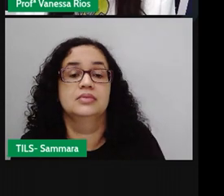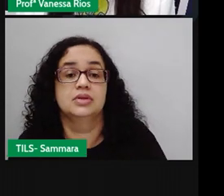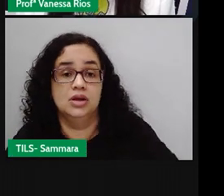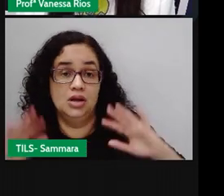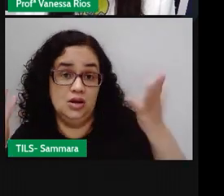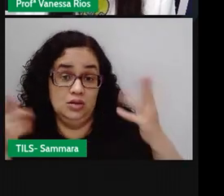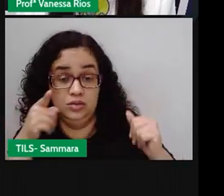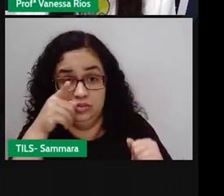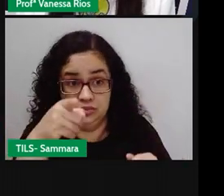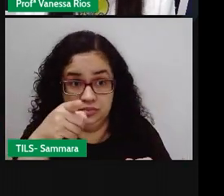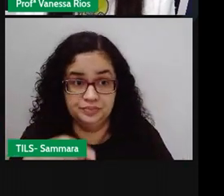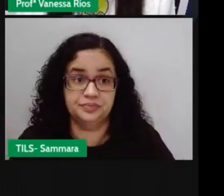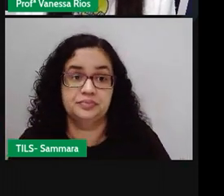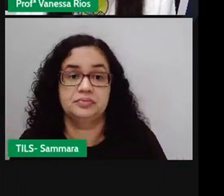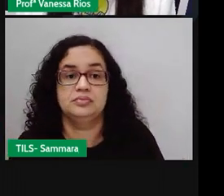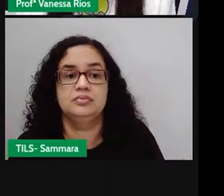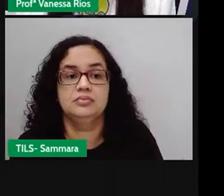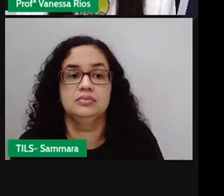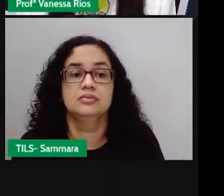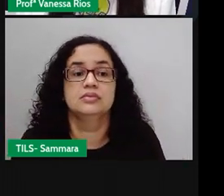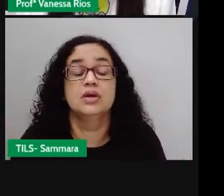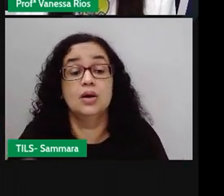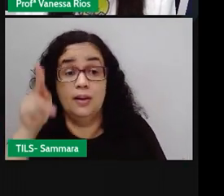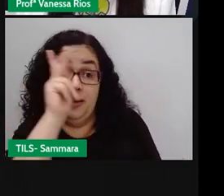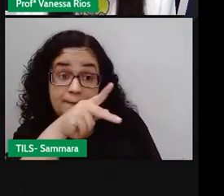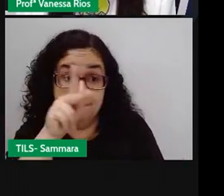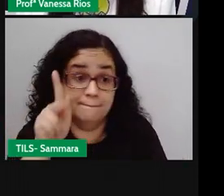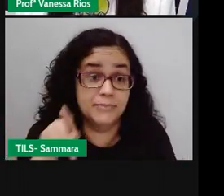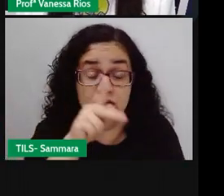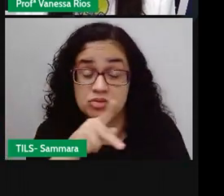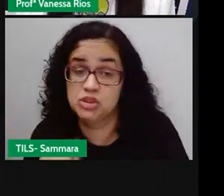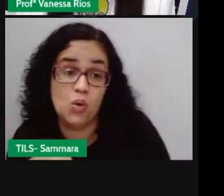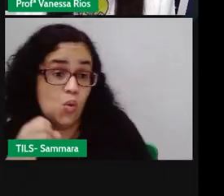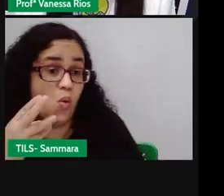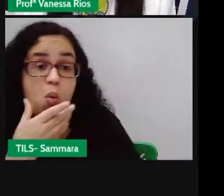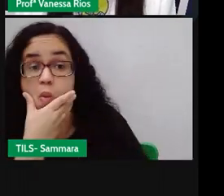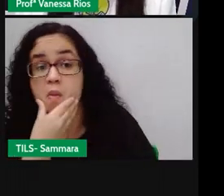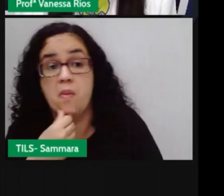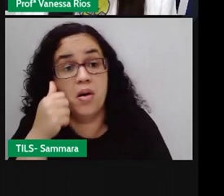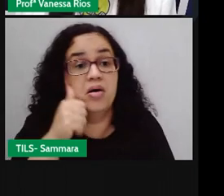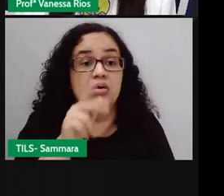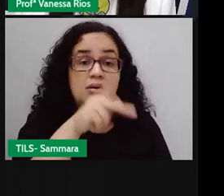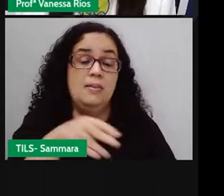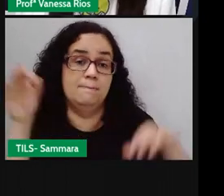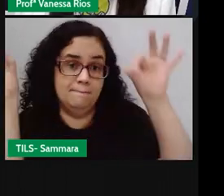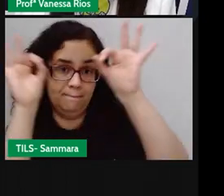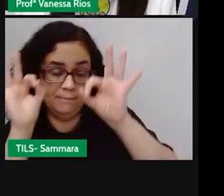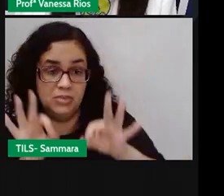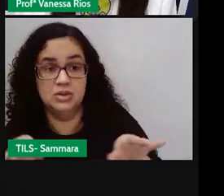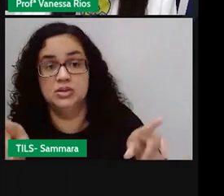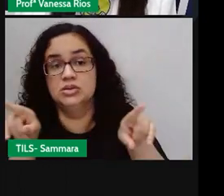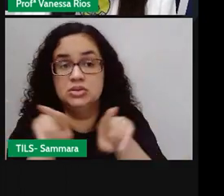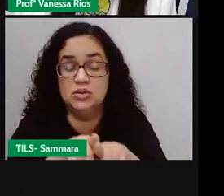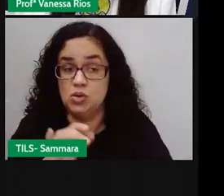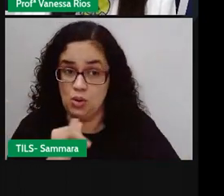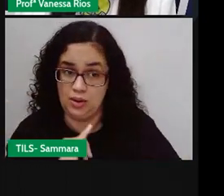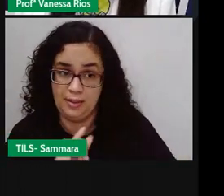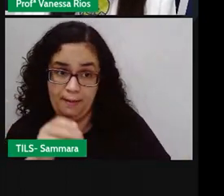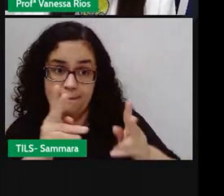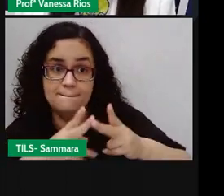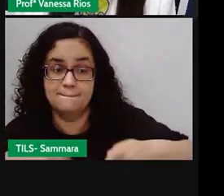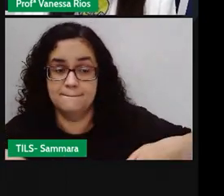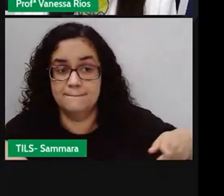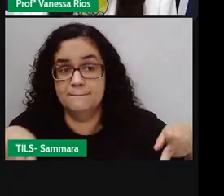Agora é com você, né? A sua professora, o seu professor, preparou aí também um conto popular para